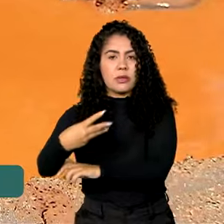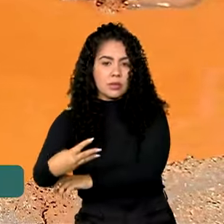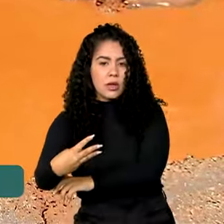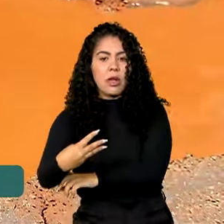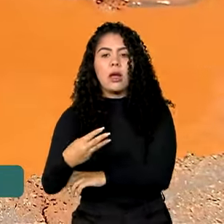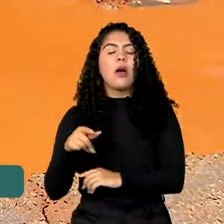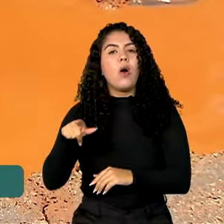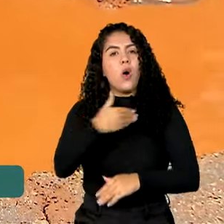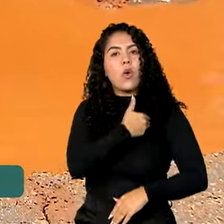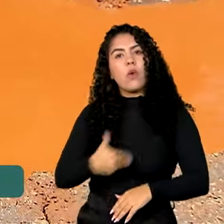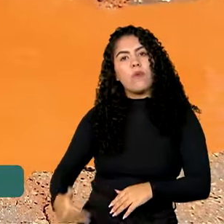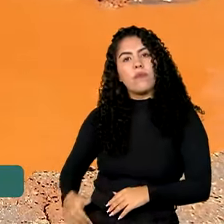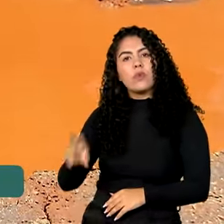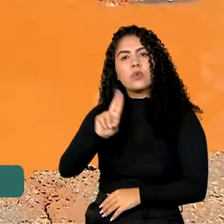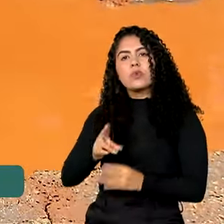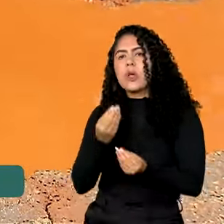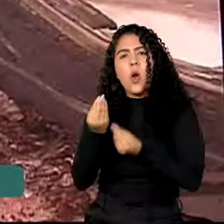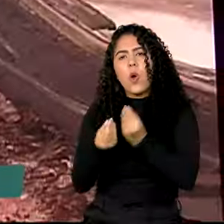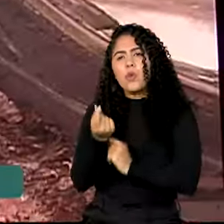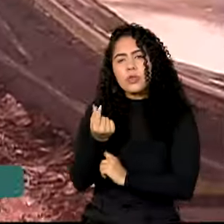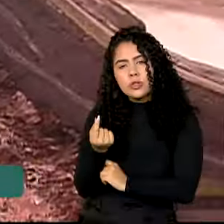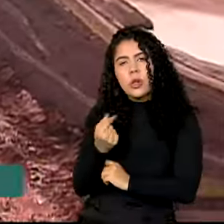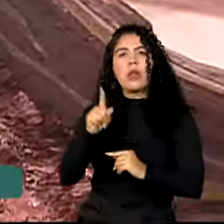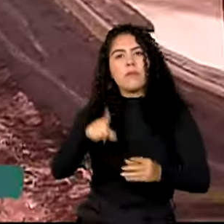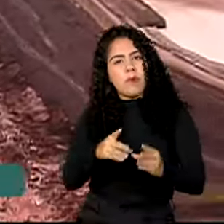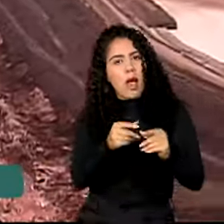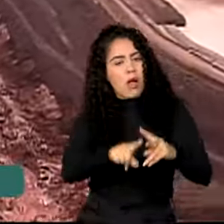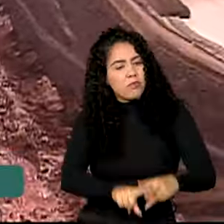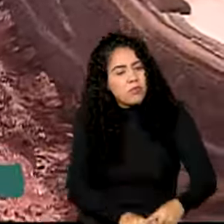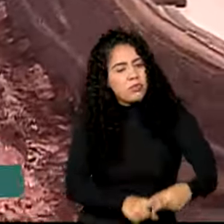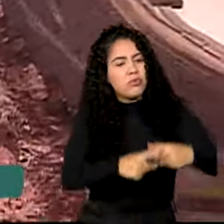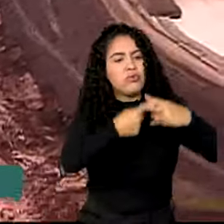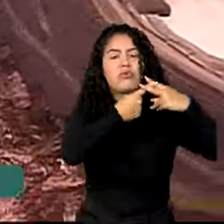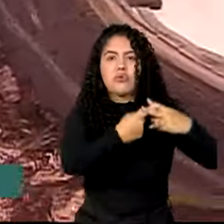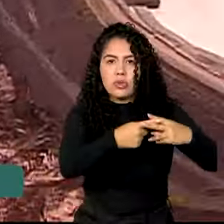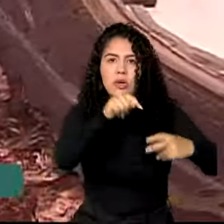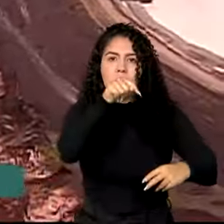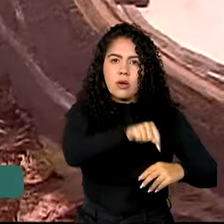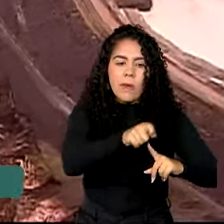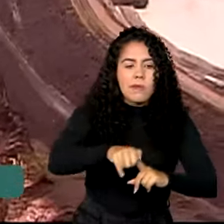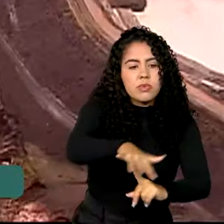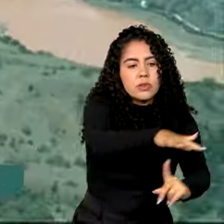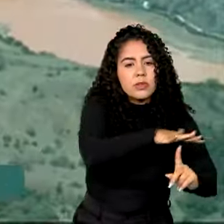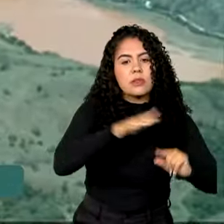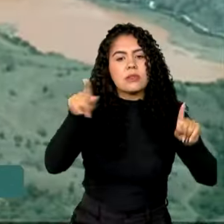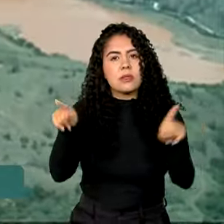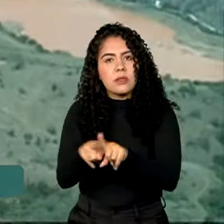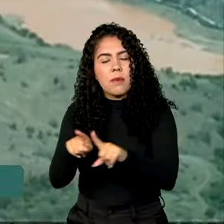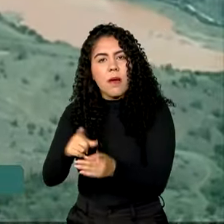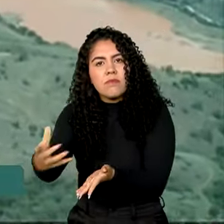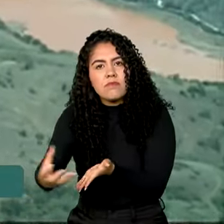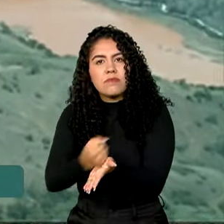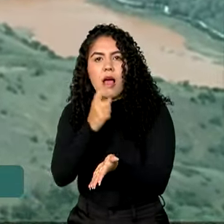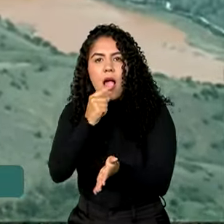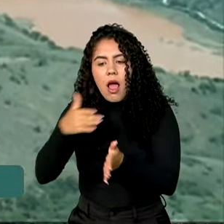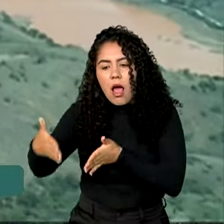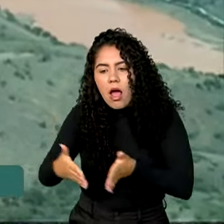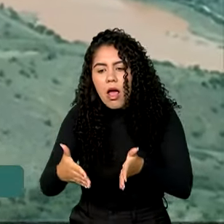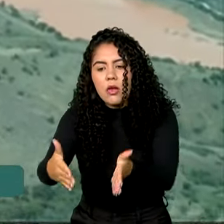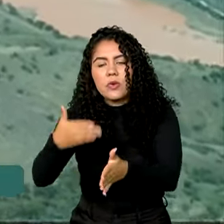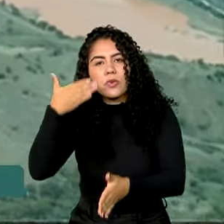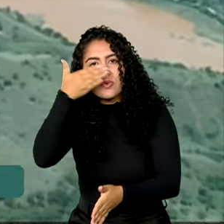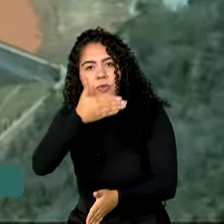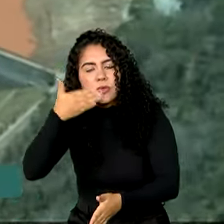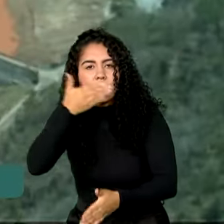para reparação ambiental, em ações como recuperação da bacia do Rio Doce. E também ações sociais, com